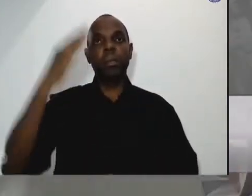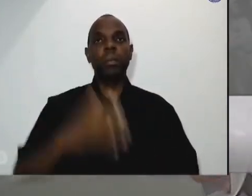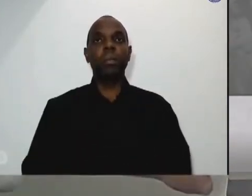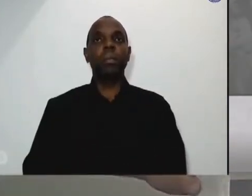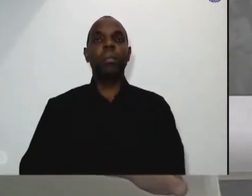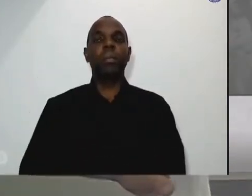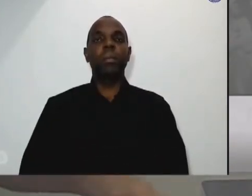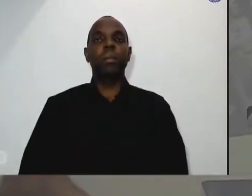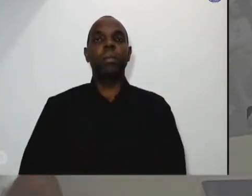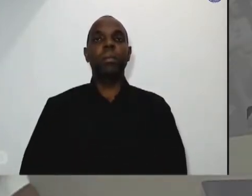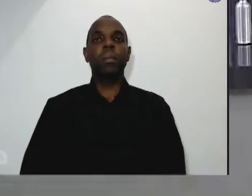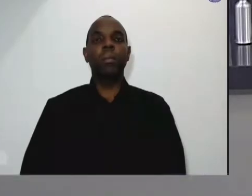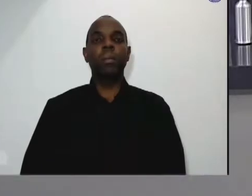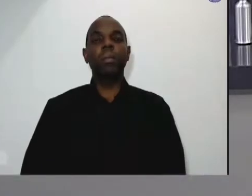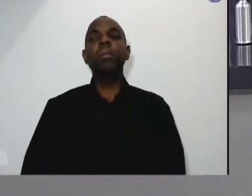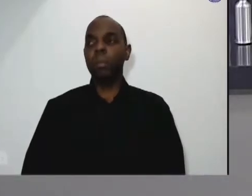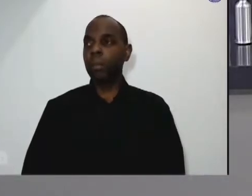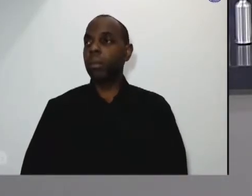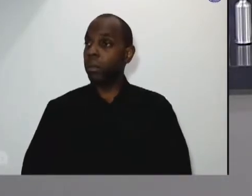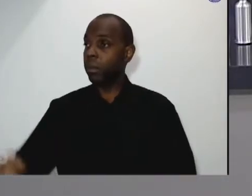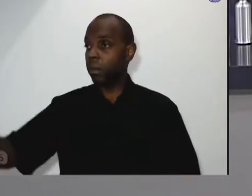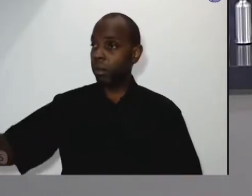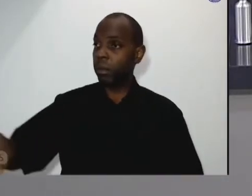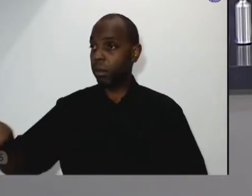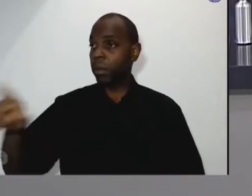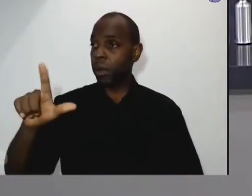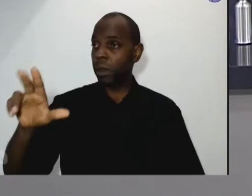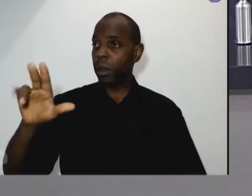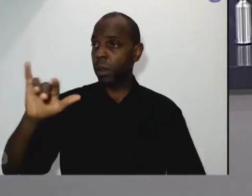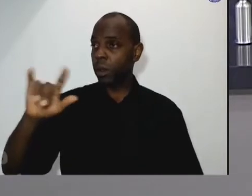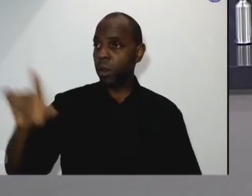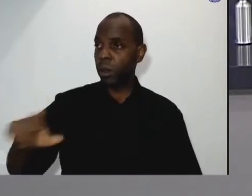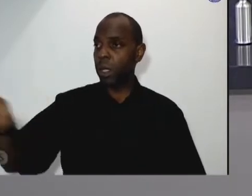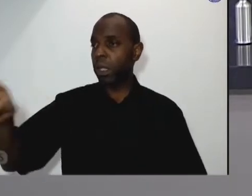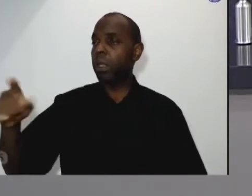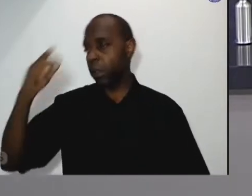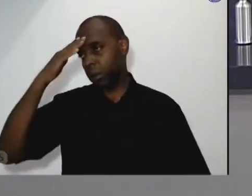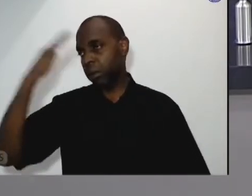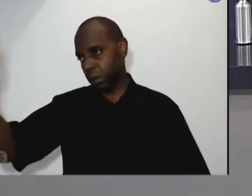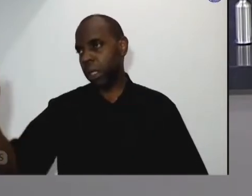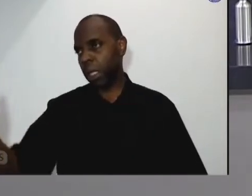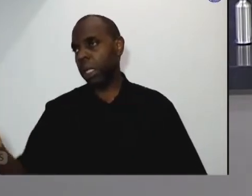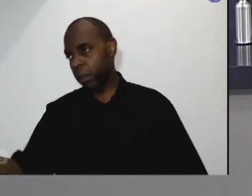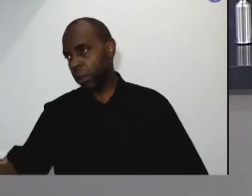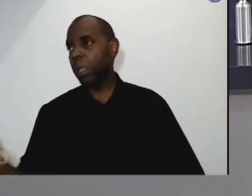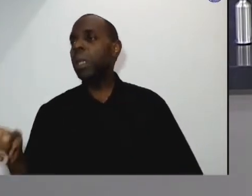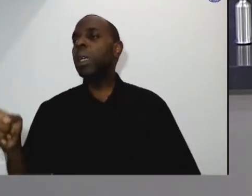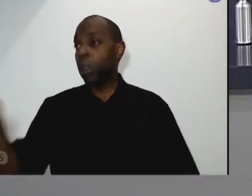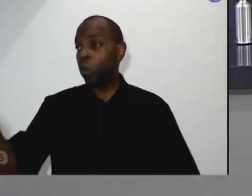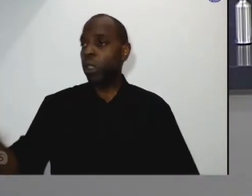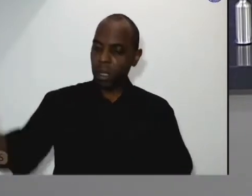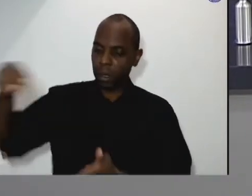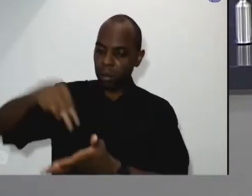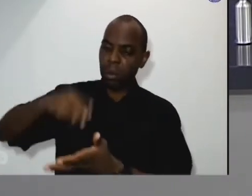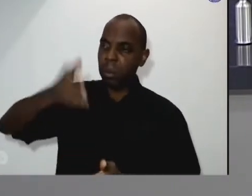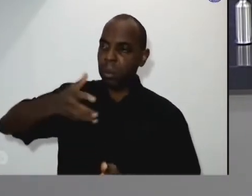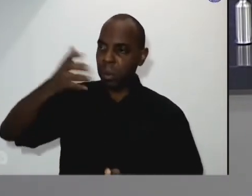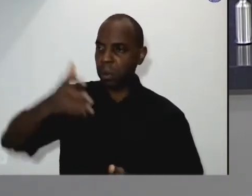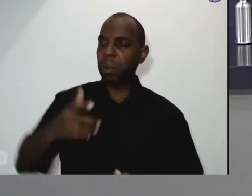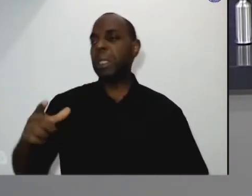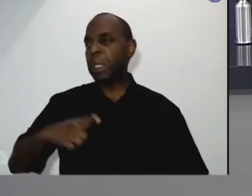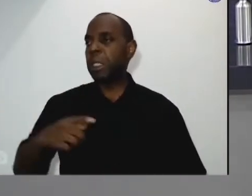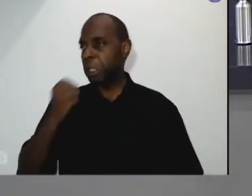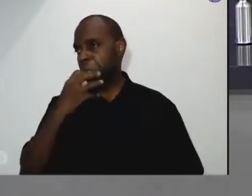Nós que agradecemos seu Luiz para nós é uma grande honra tê-lo aqui o trabalho maravilhoso do NUTAS que engrandece a nossa